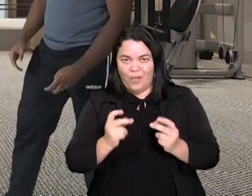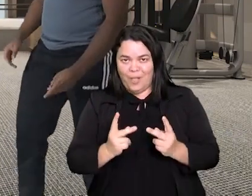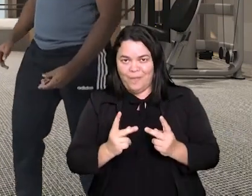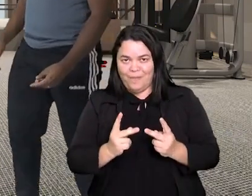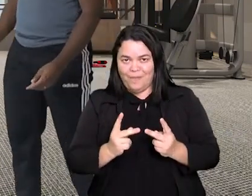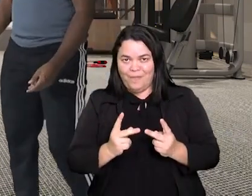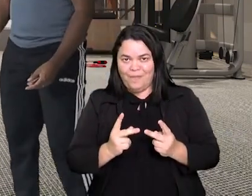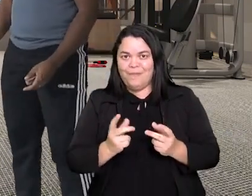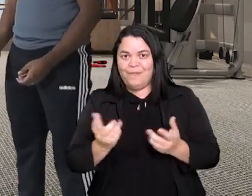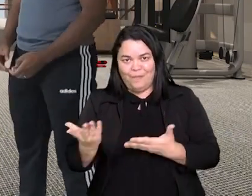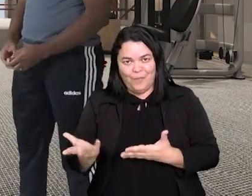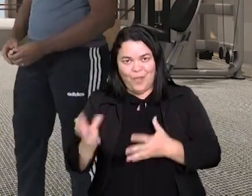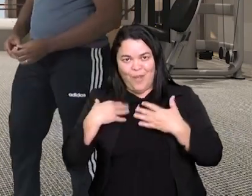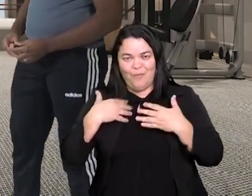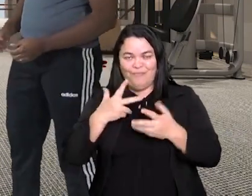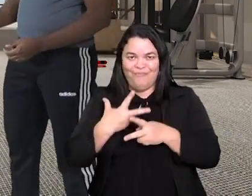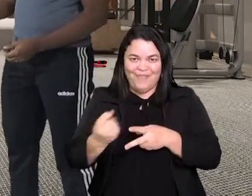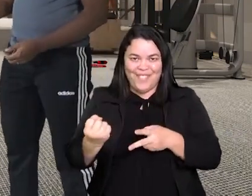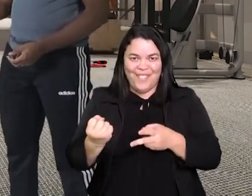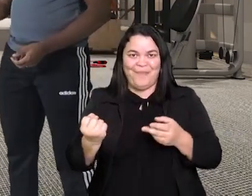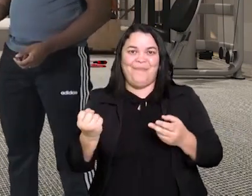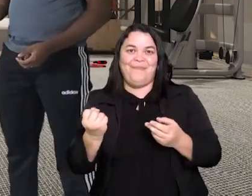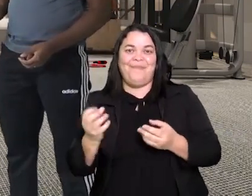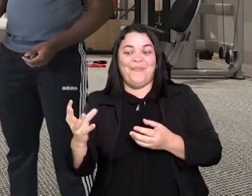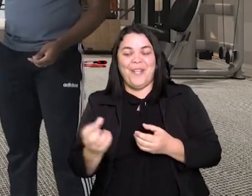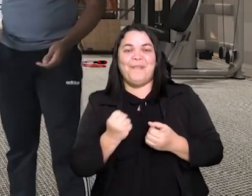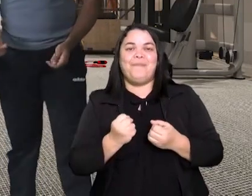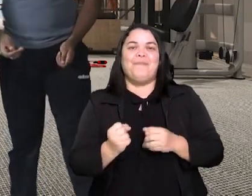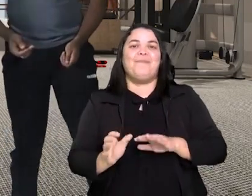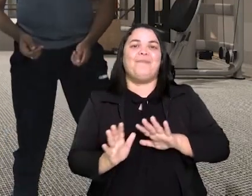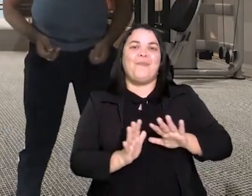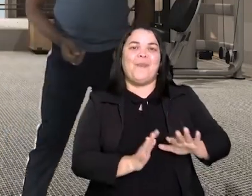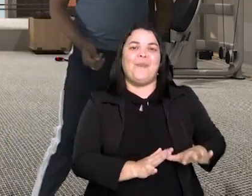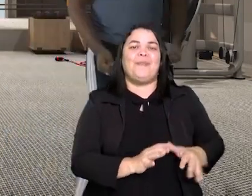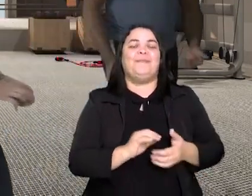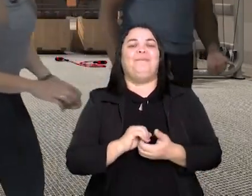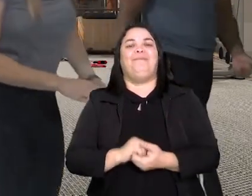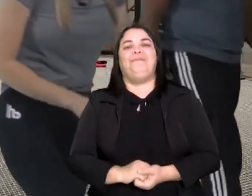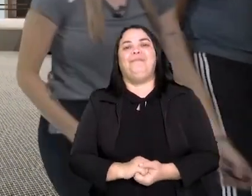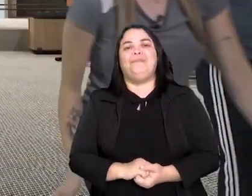certo? estou com os prendedores vamos para uma próxima atividade